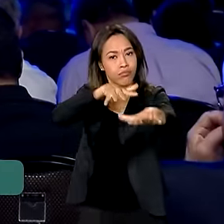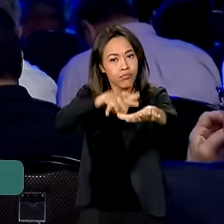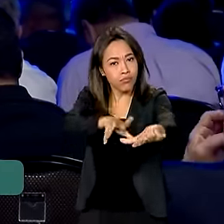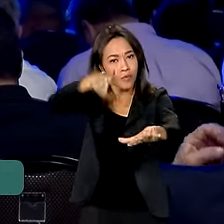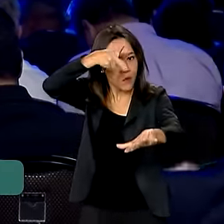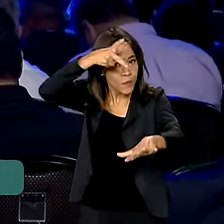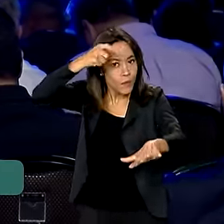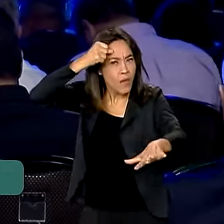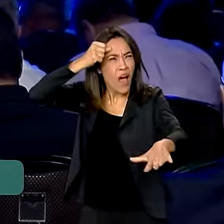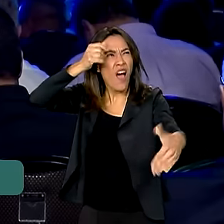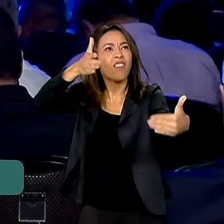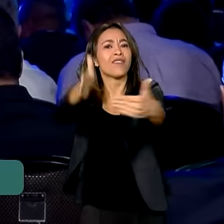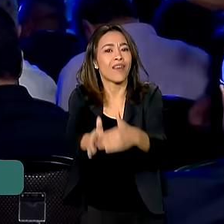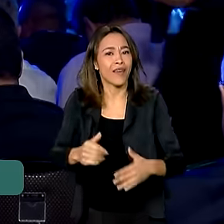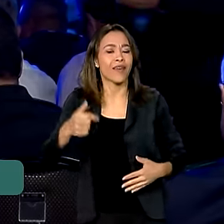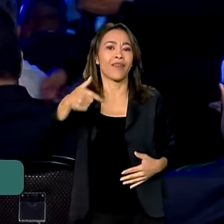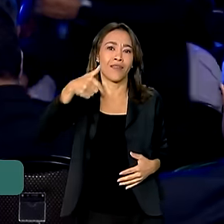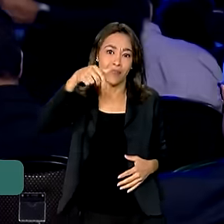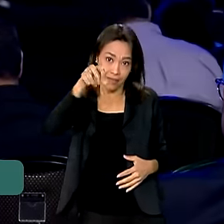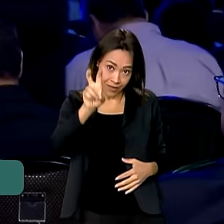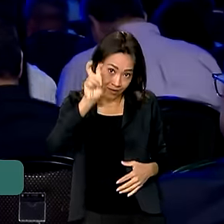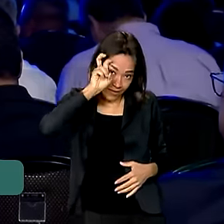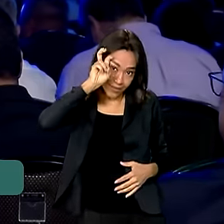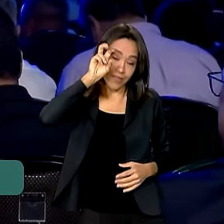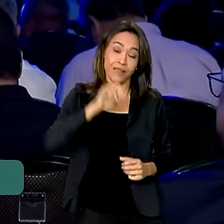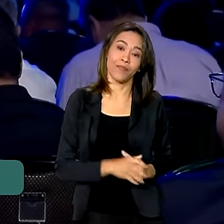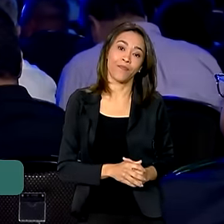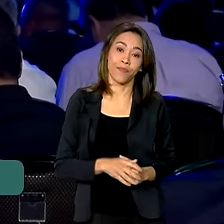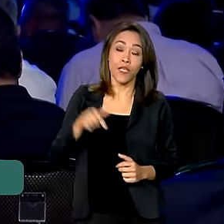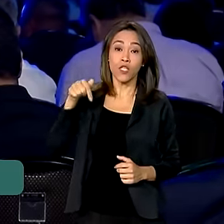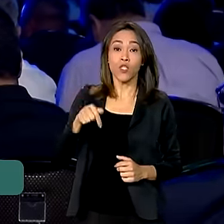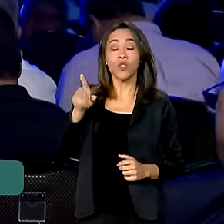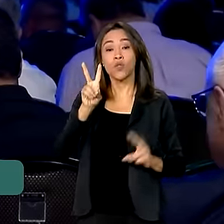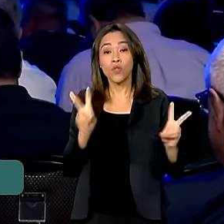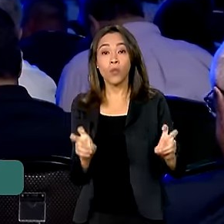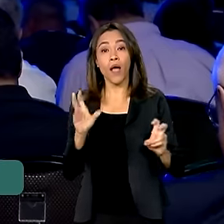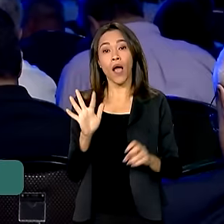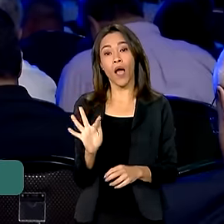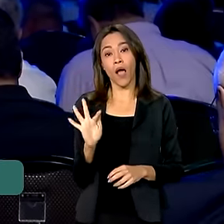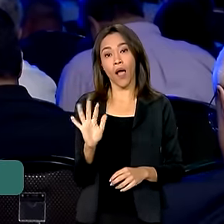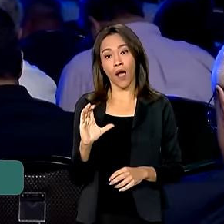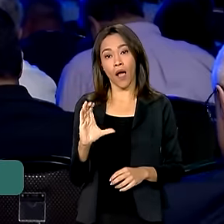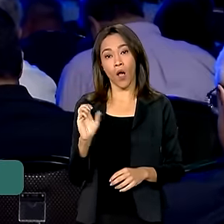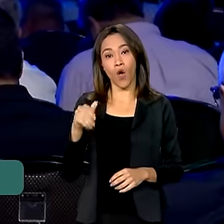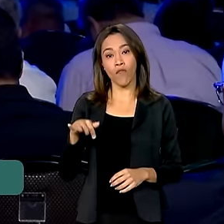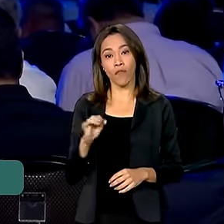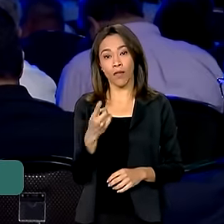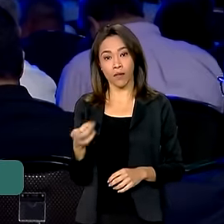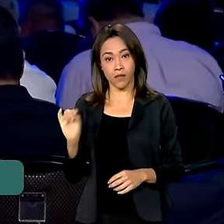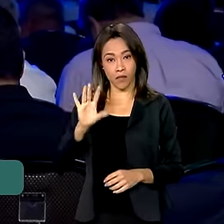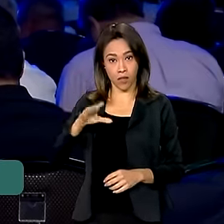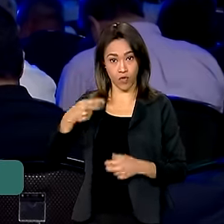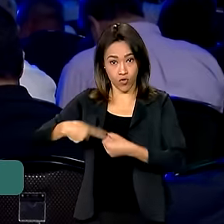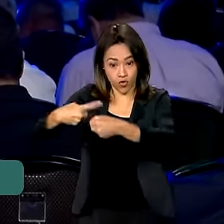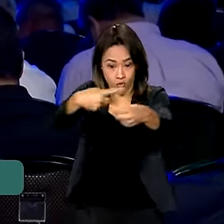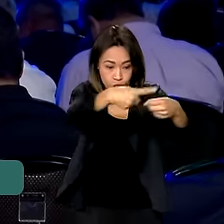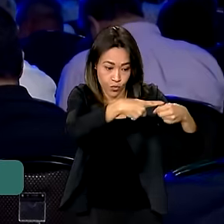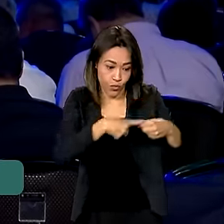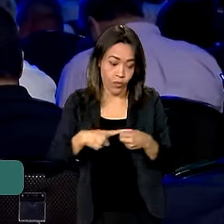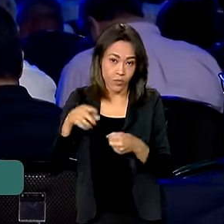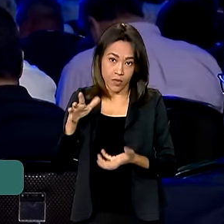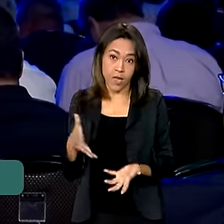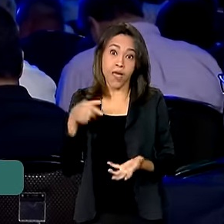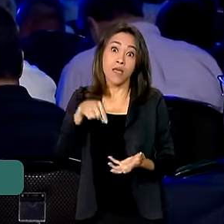vai até quinta-feira. Segundo a Confederação Nacional dos Municípios, a expectativa é que 10 mil pessoas participem do